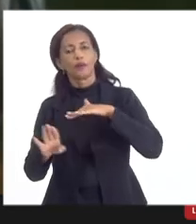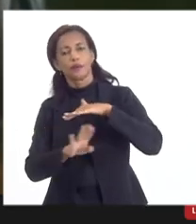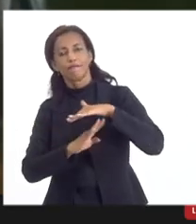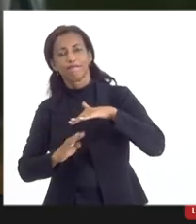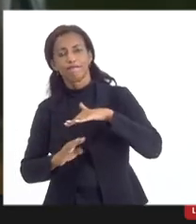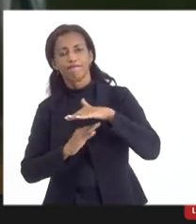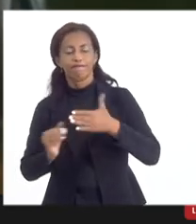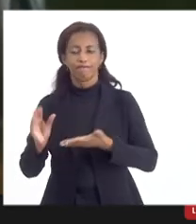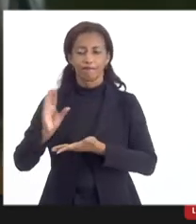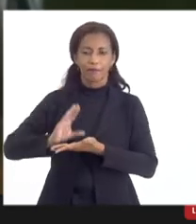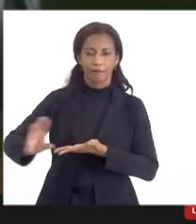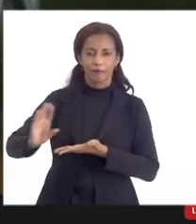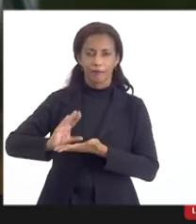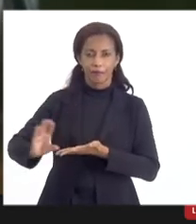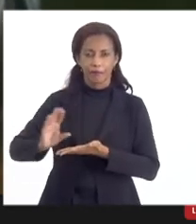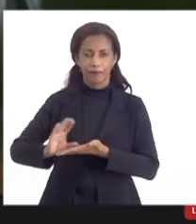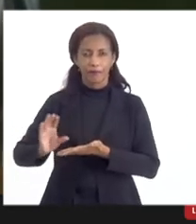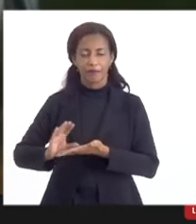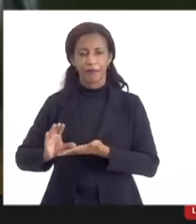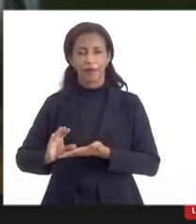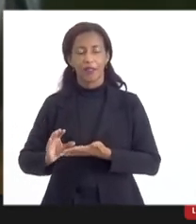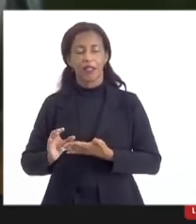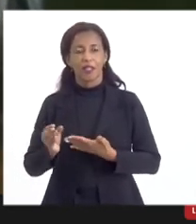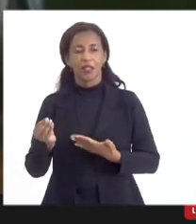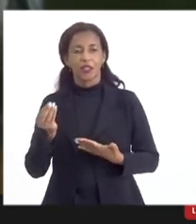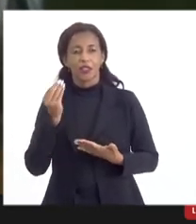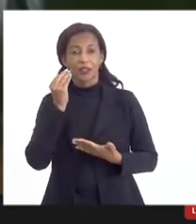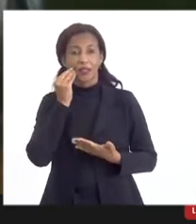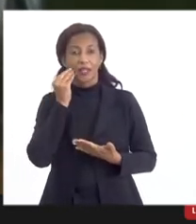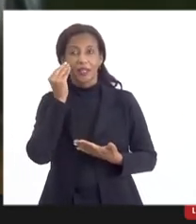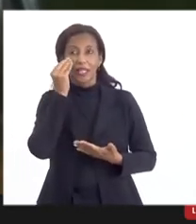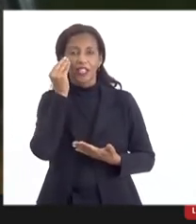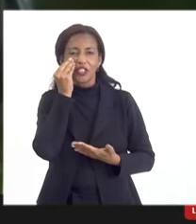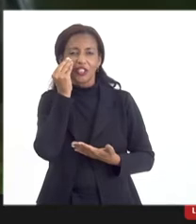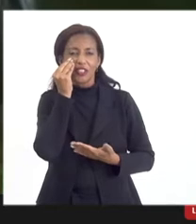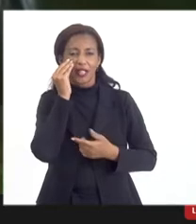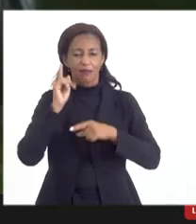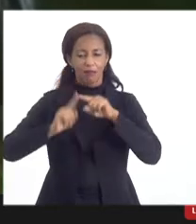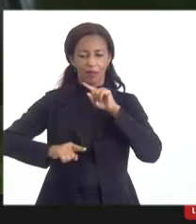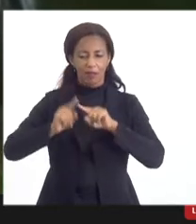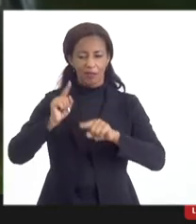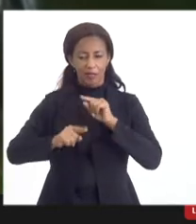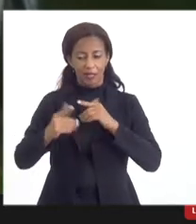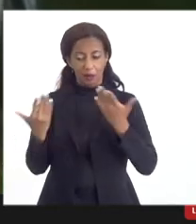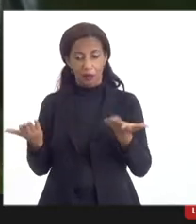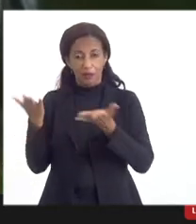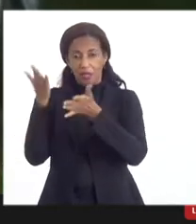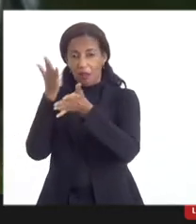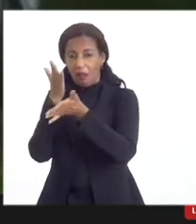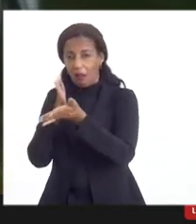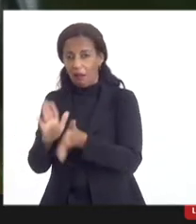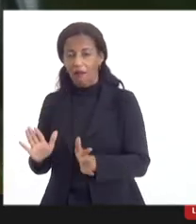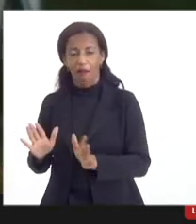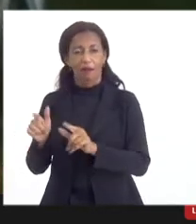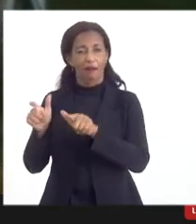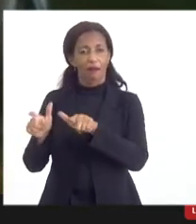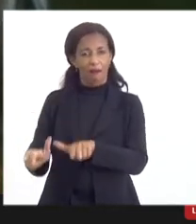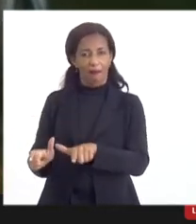investidora de testar aquele equipamento. Então, você acabava com